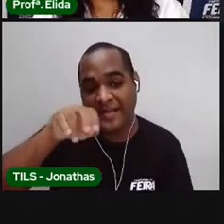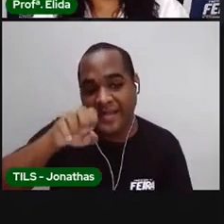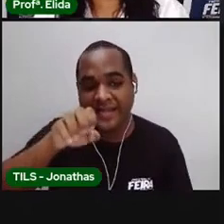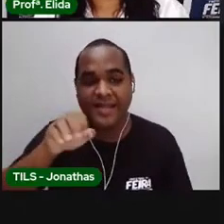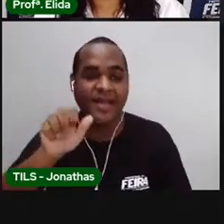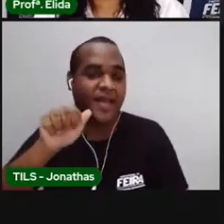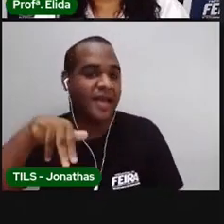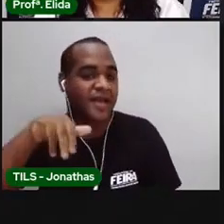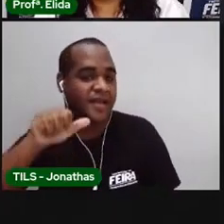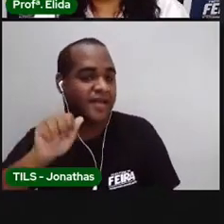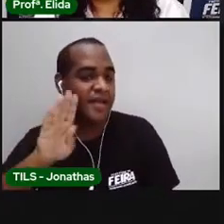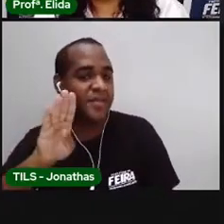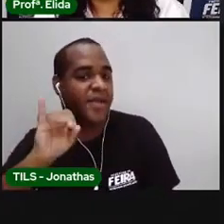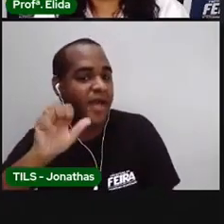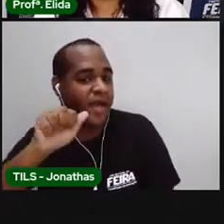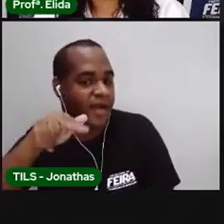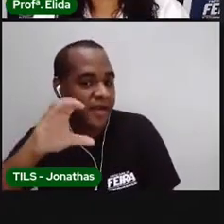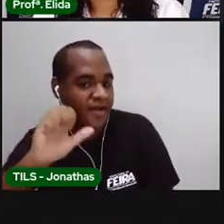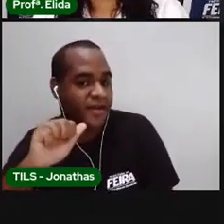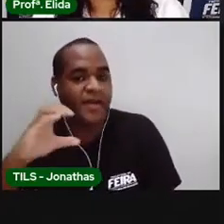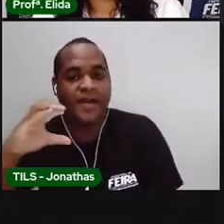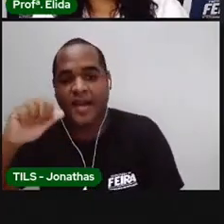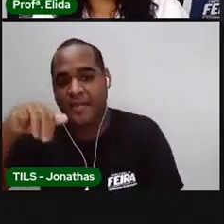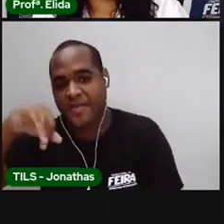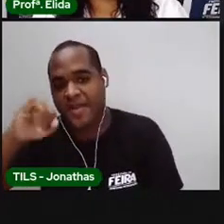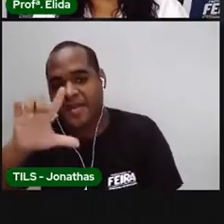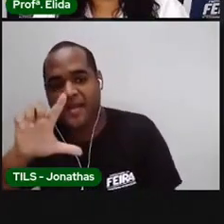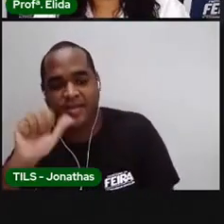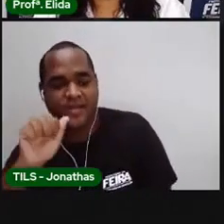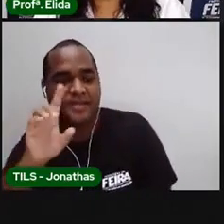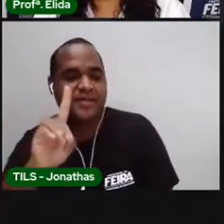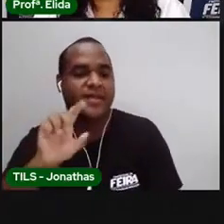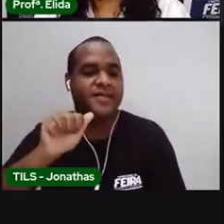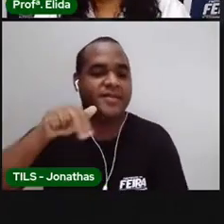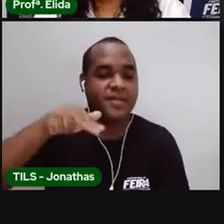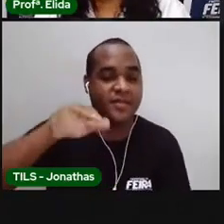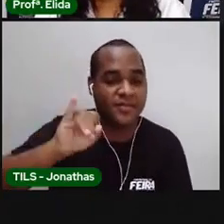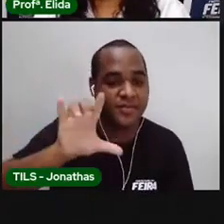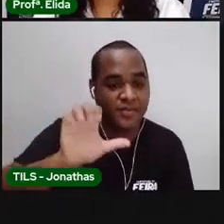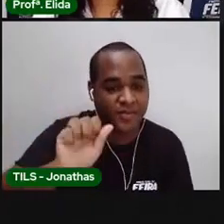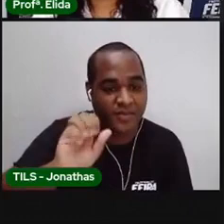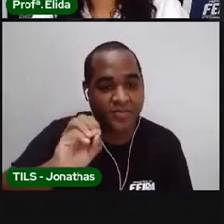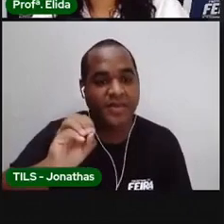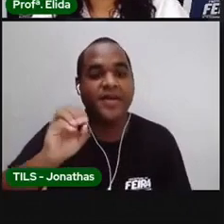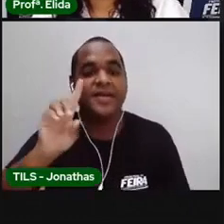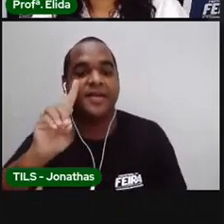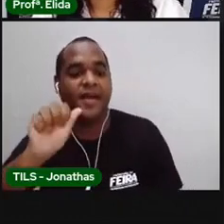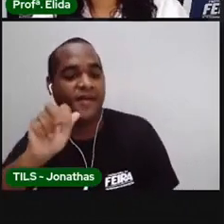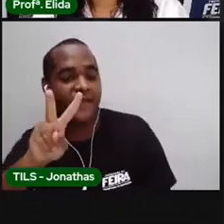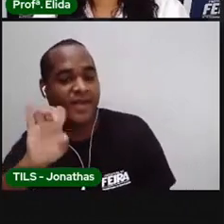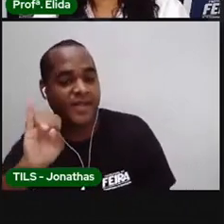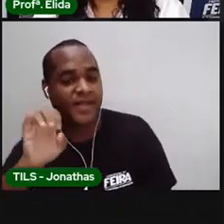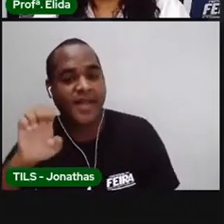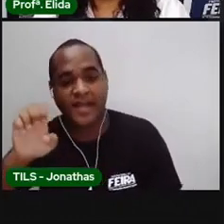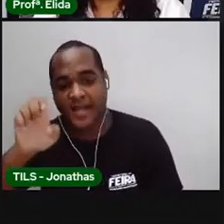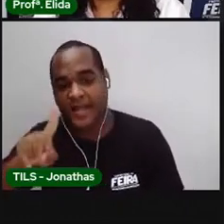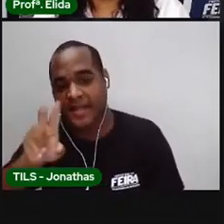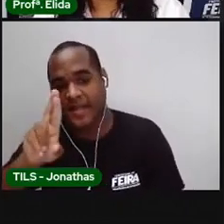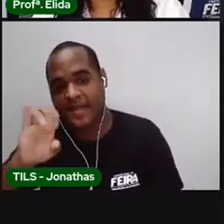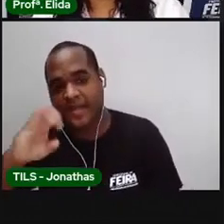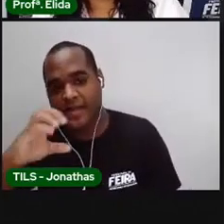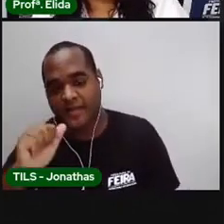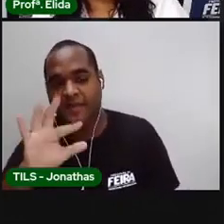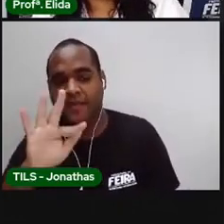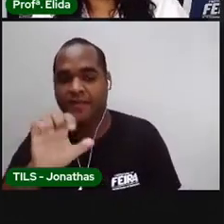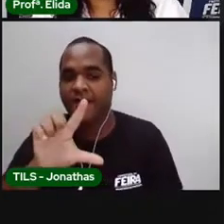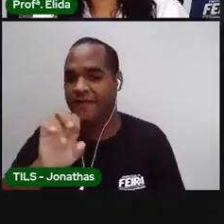Ana, Bianca, Camila, Danilo, Davi, Érica,